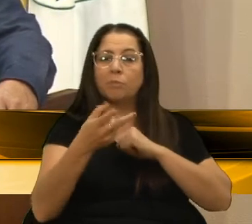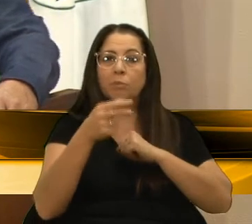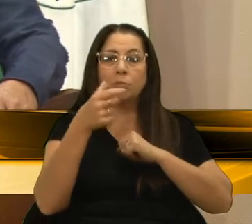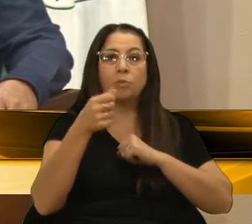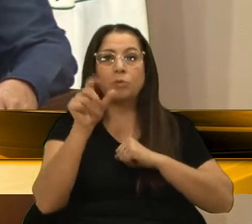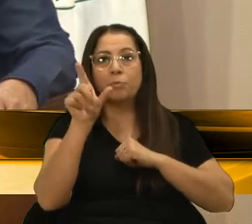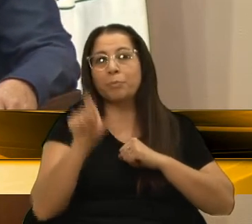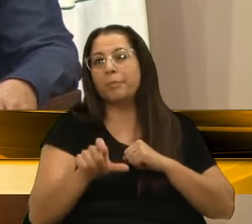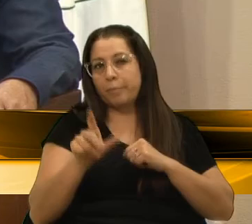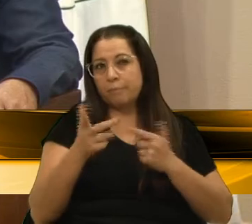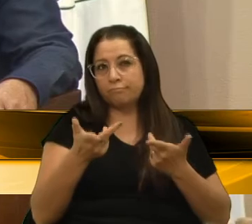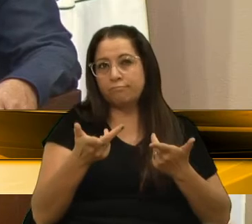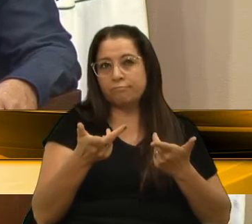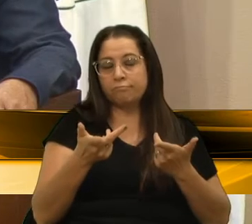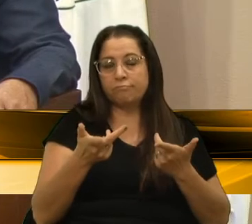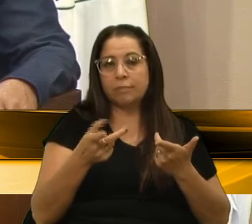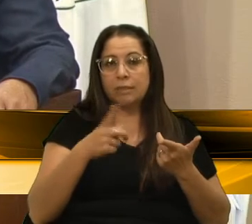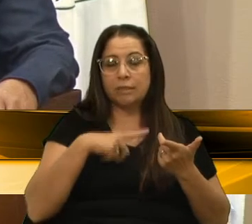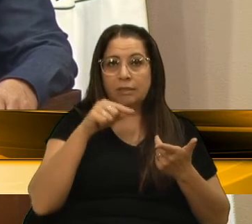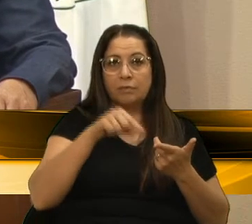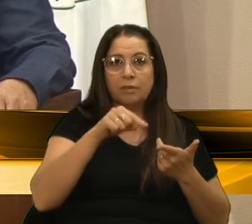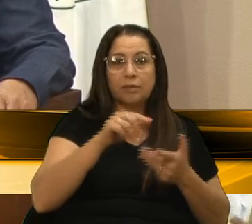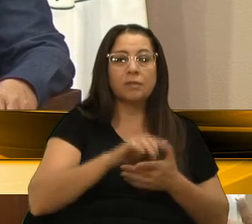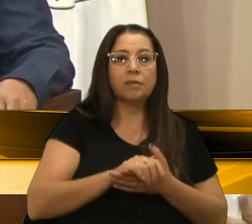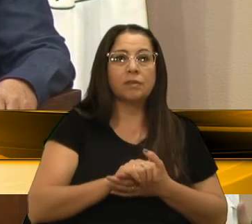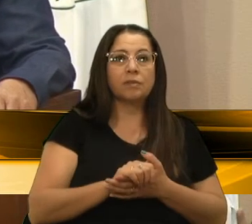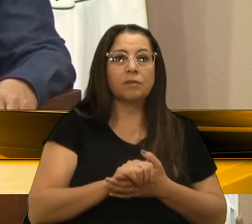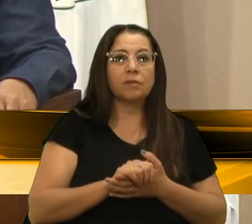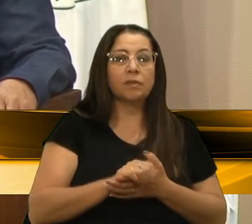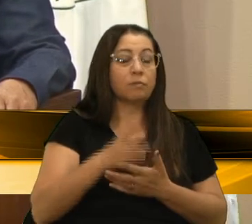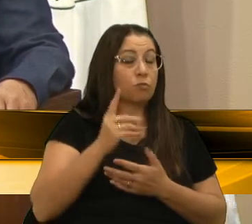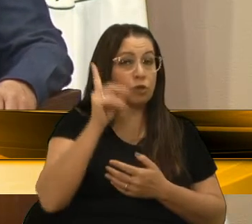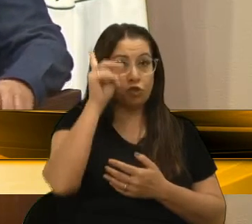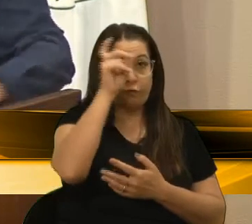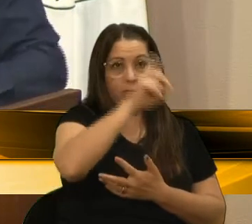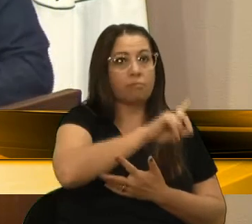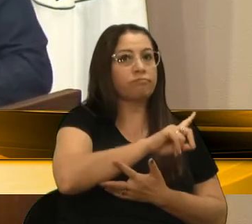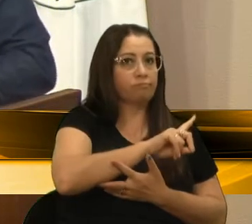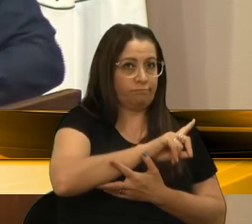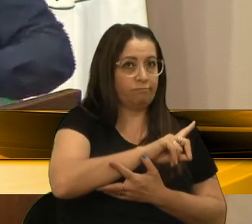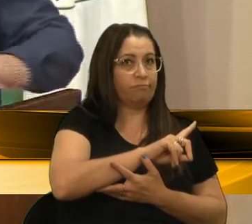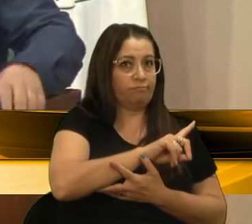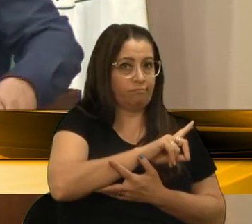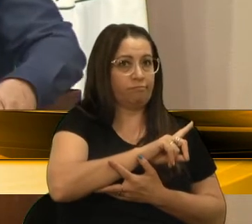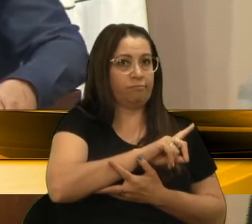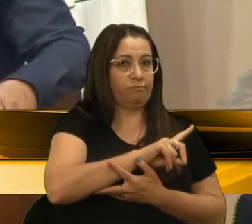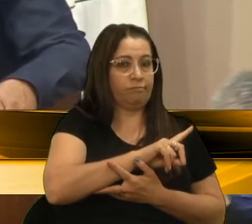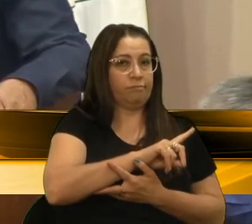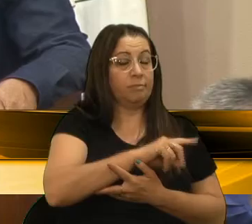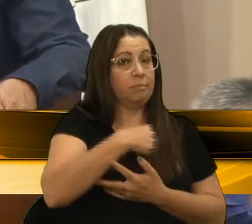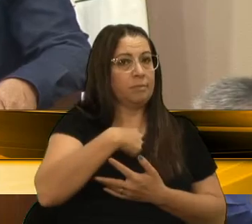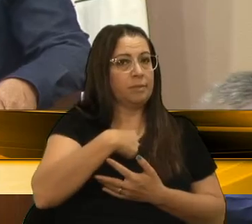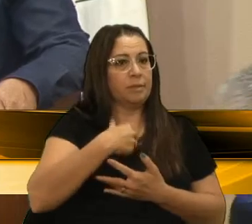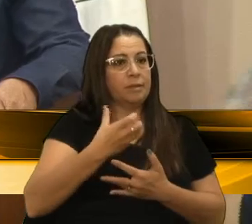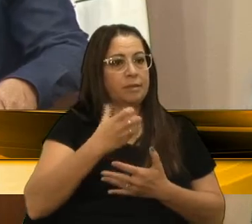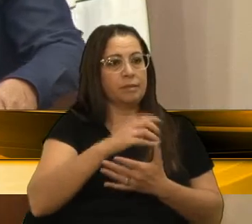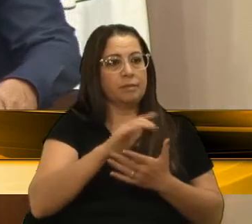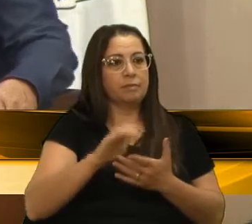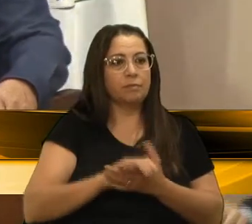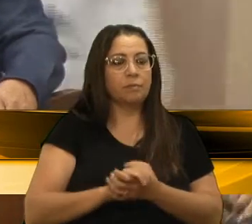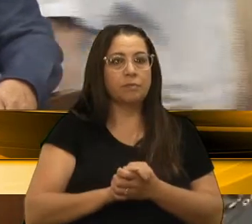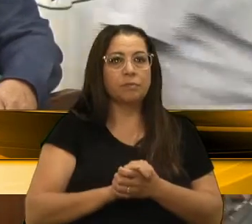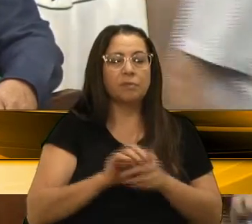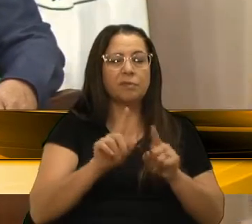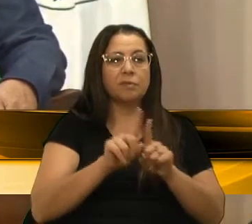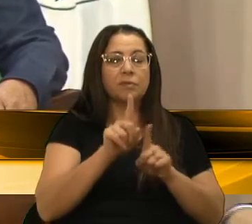estão com muita dificuldade, mas eu quero, nesse momento,